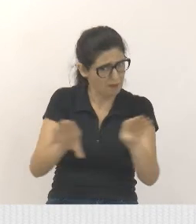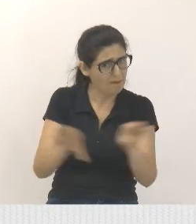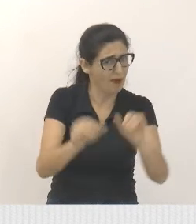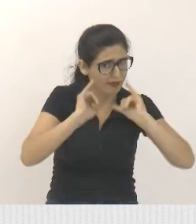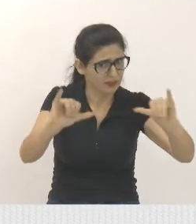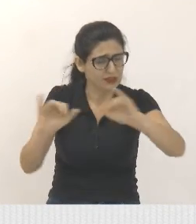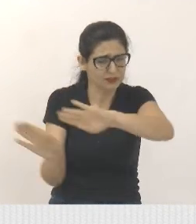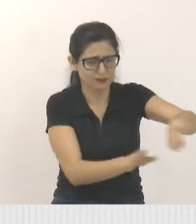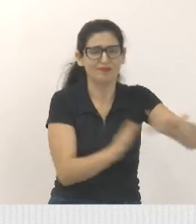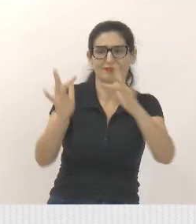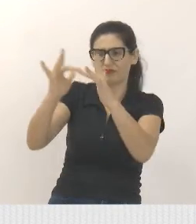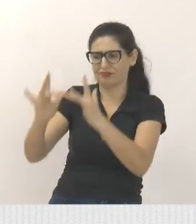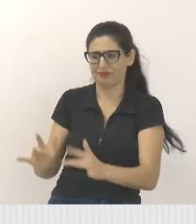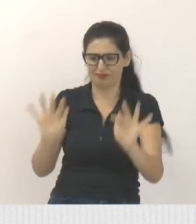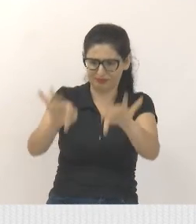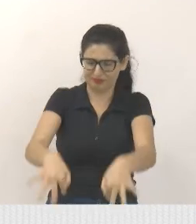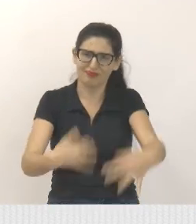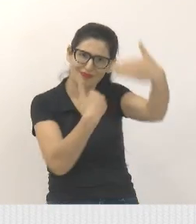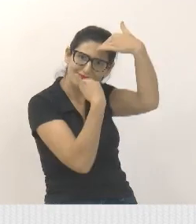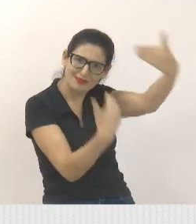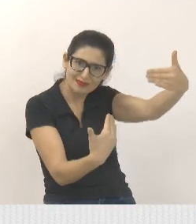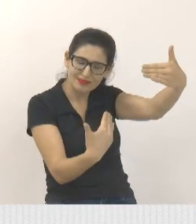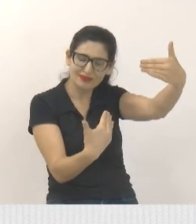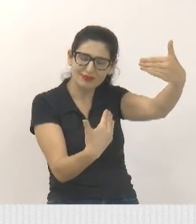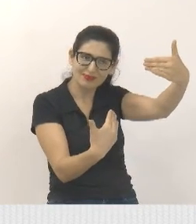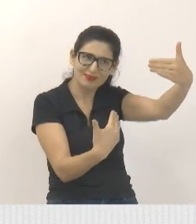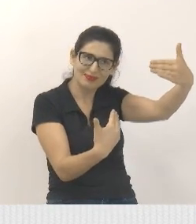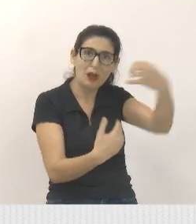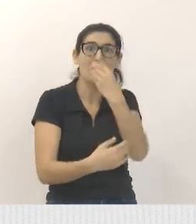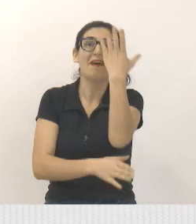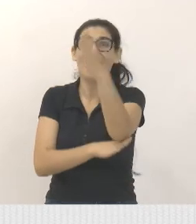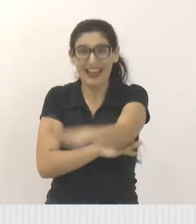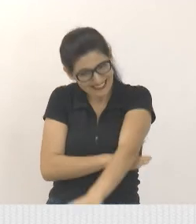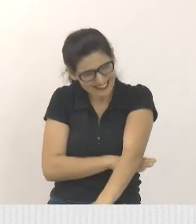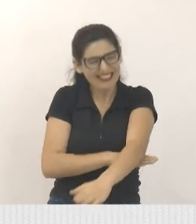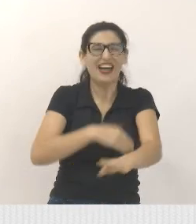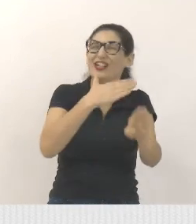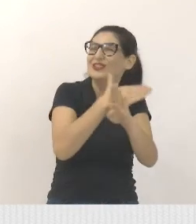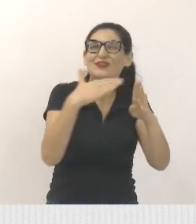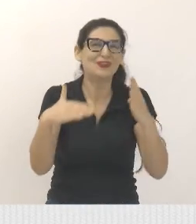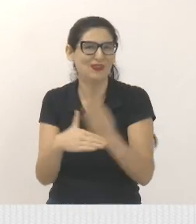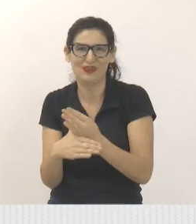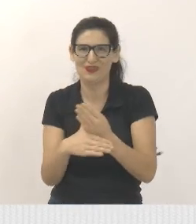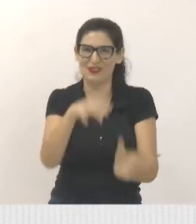favor. Obrigada e uma boa tarde a todos vocês. Obrigada. Obrigada.